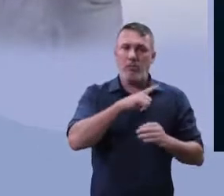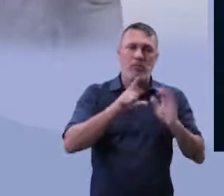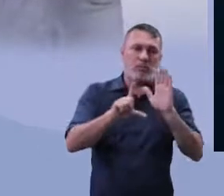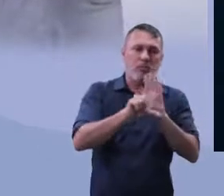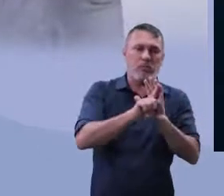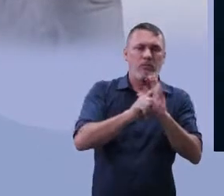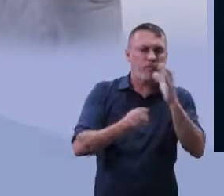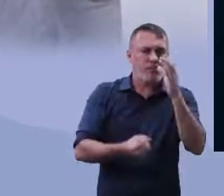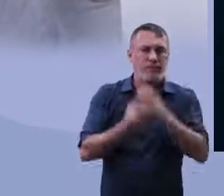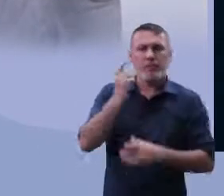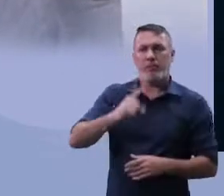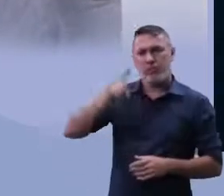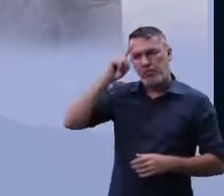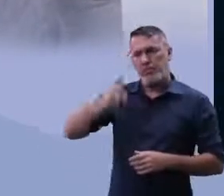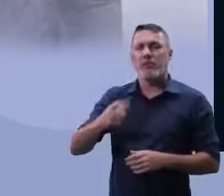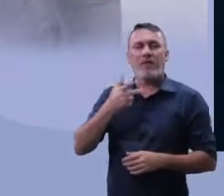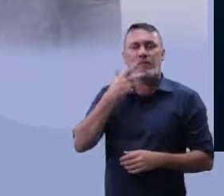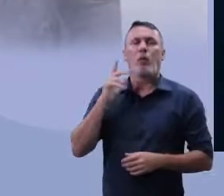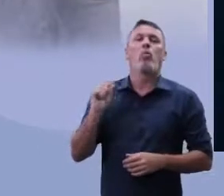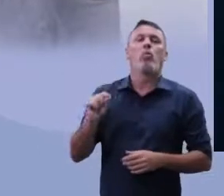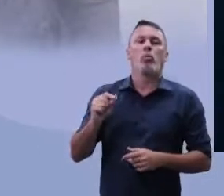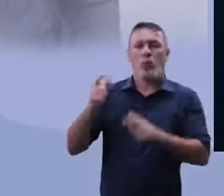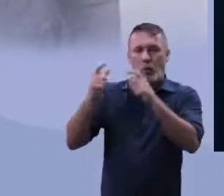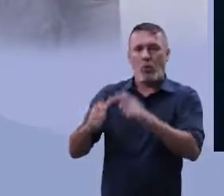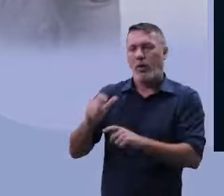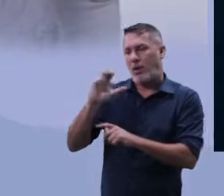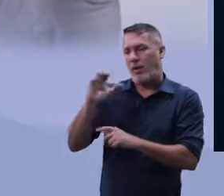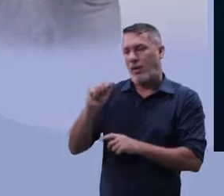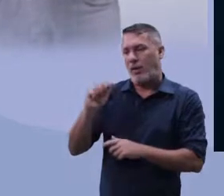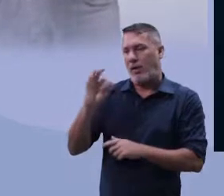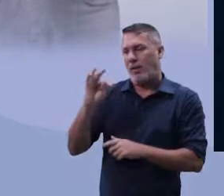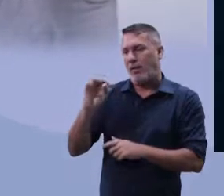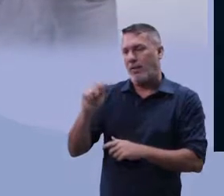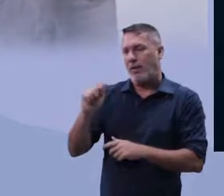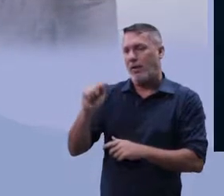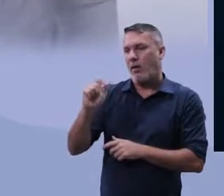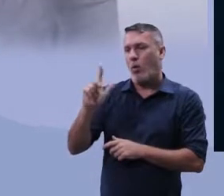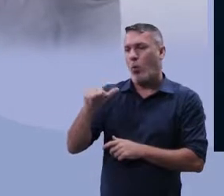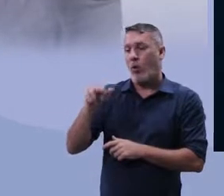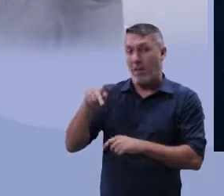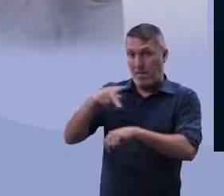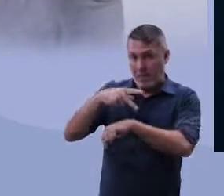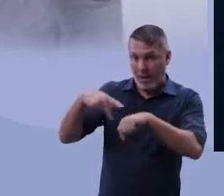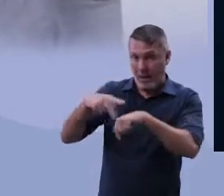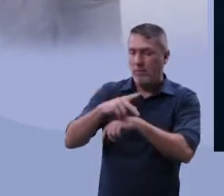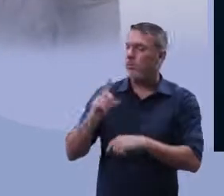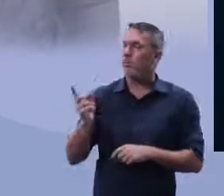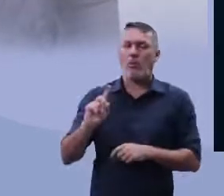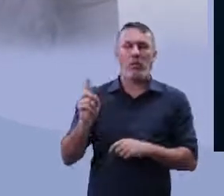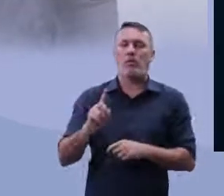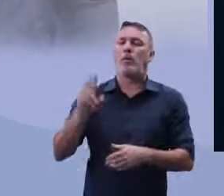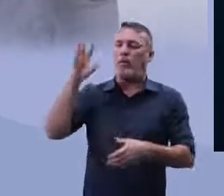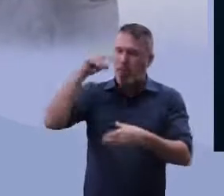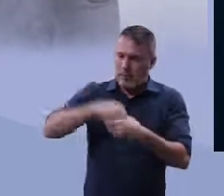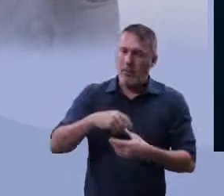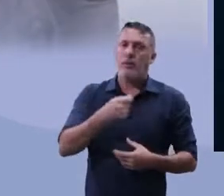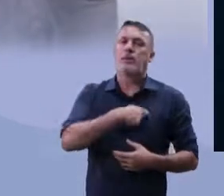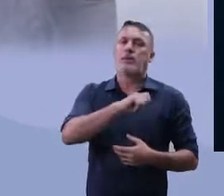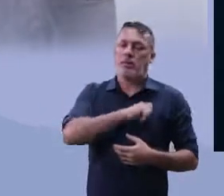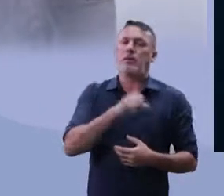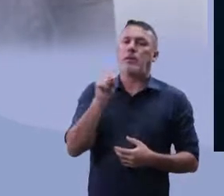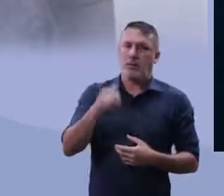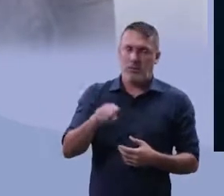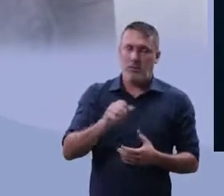através de lei, decretou o não reconhecimento da Cataluña como uma nação. Porque eles